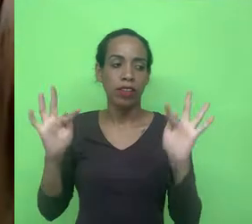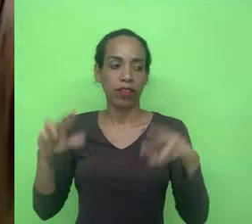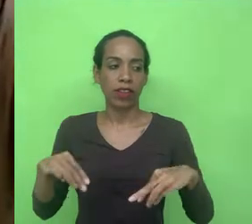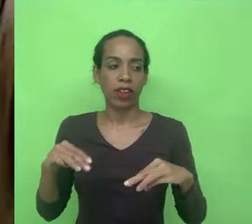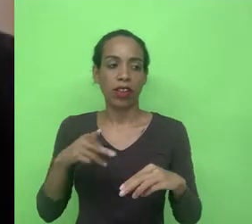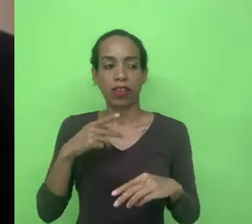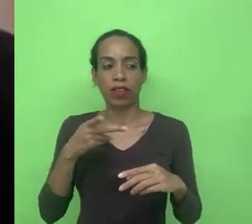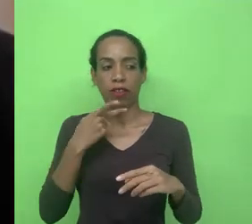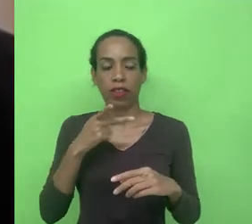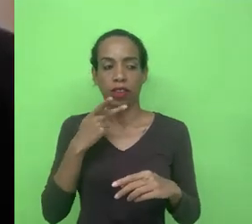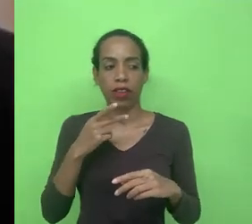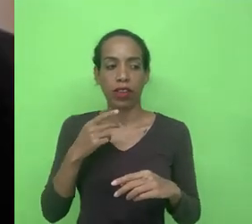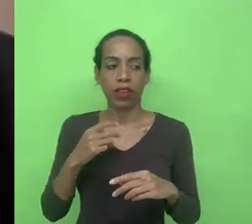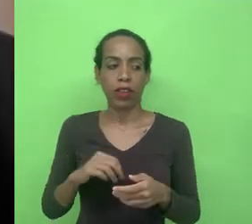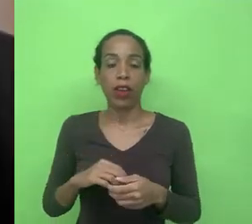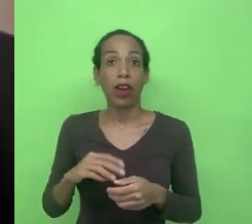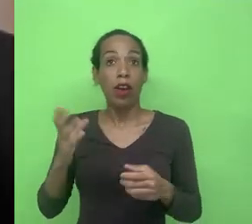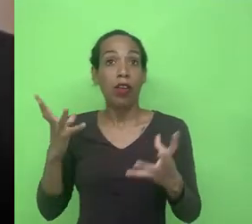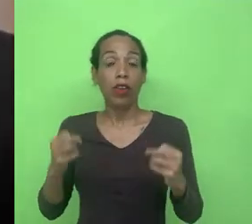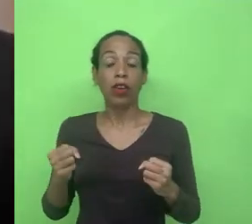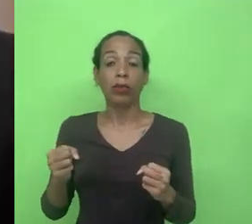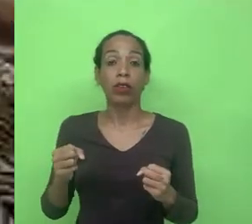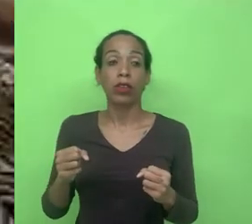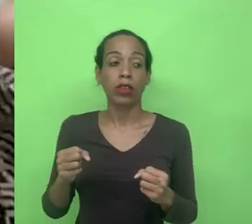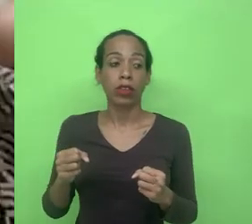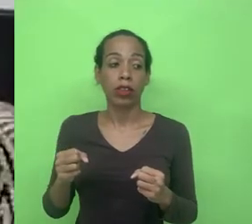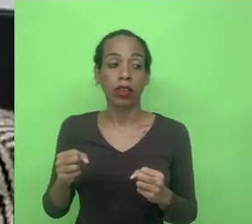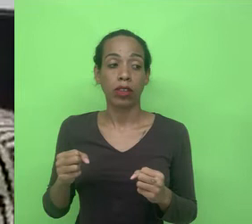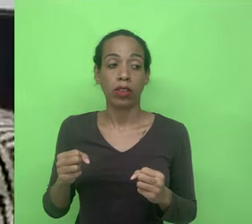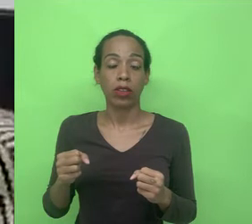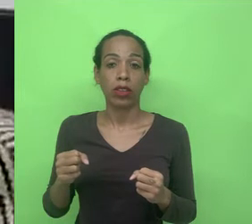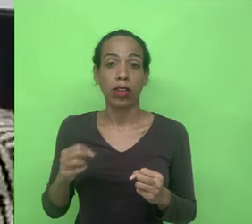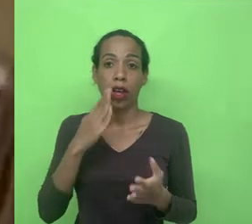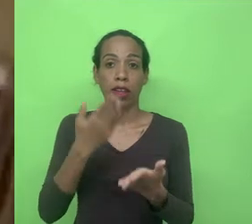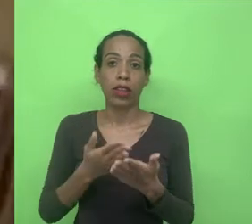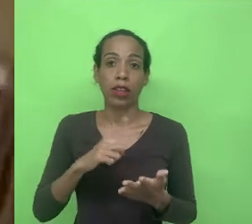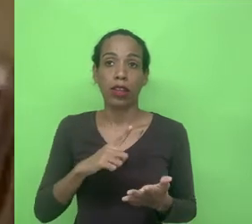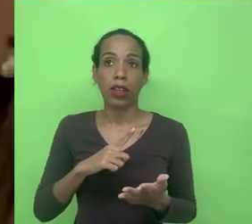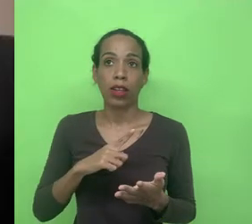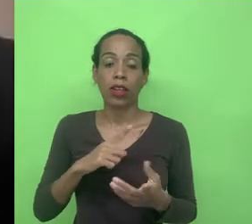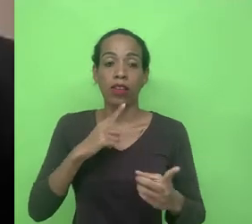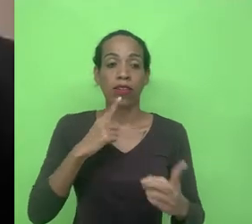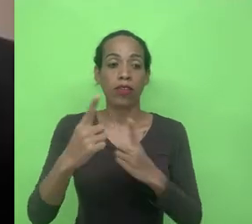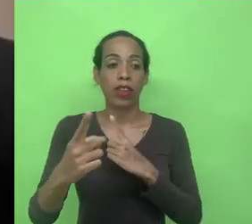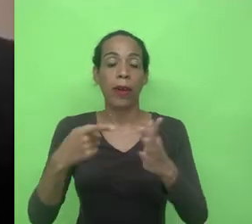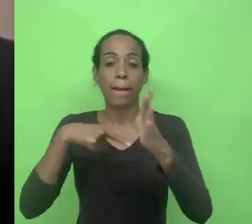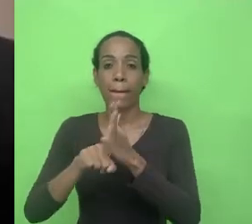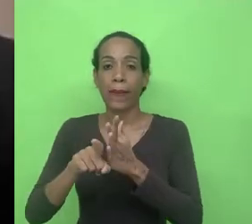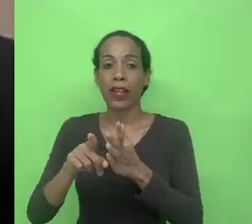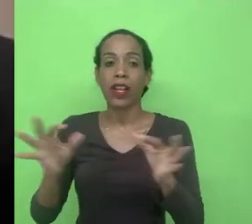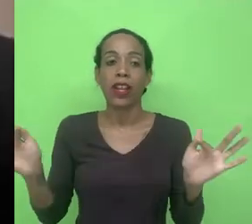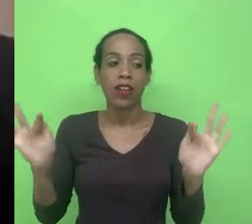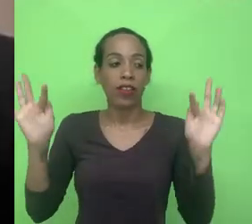ser? Tá bom vamos fazer assim então Patrícia você faz a réplica você faz a réplica emenda a sua pergunta e depois a gente encerra com